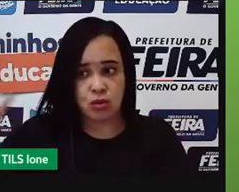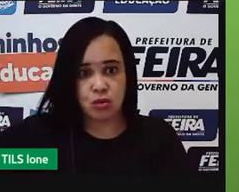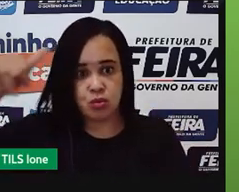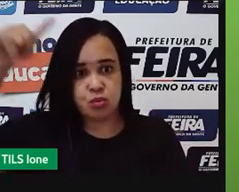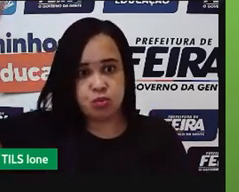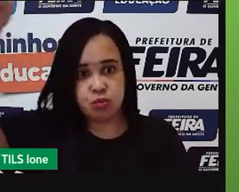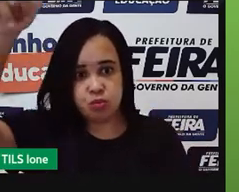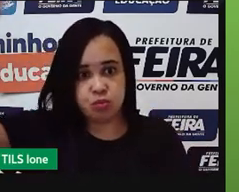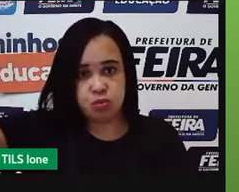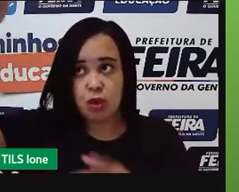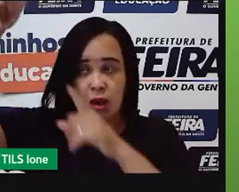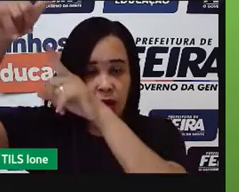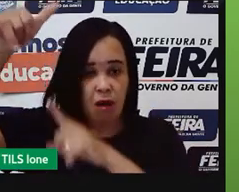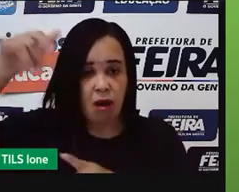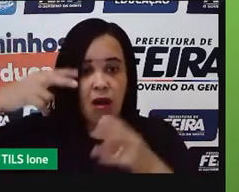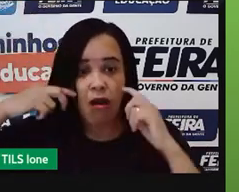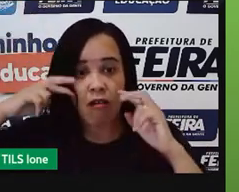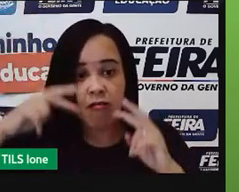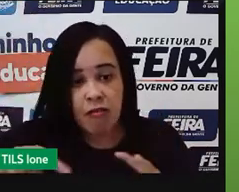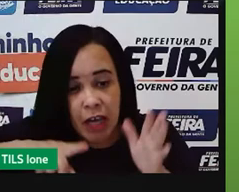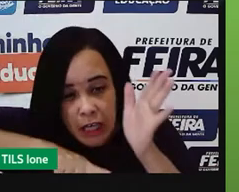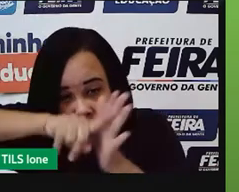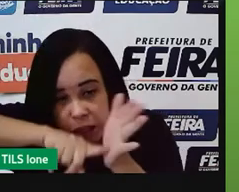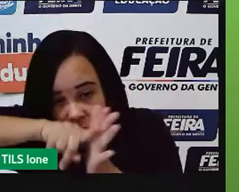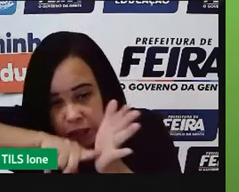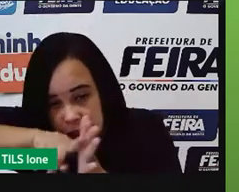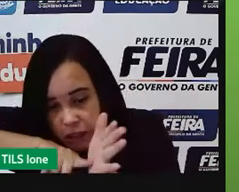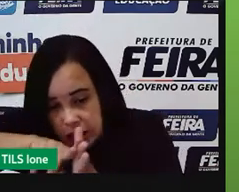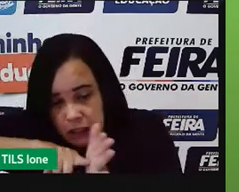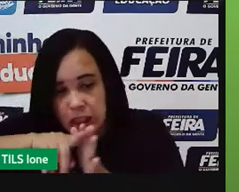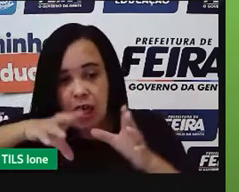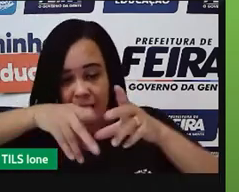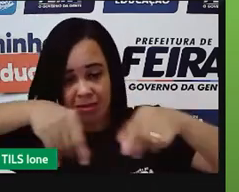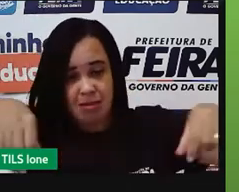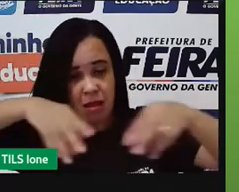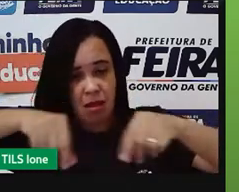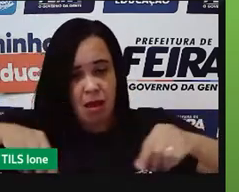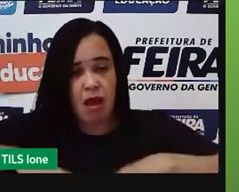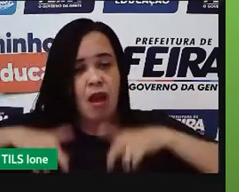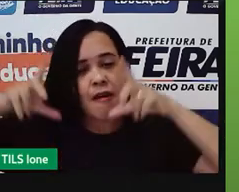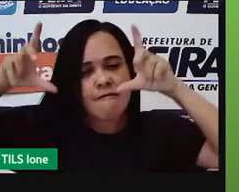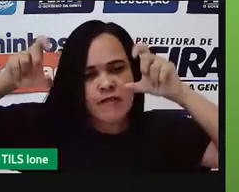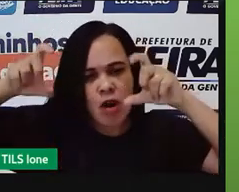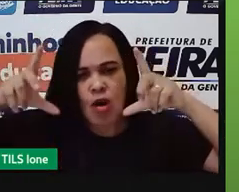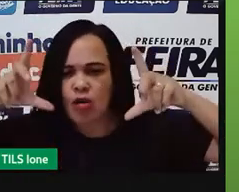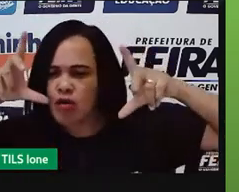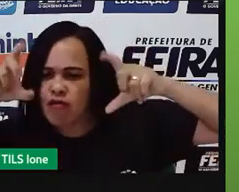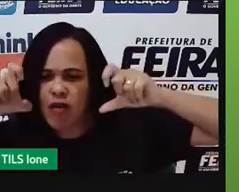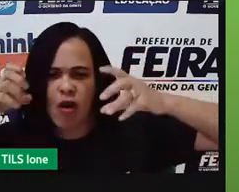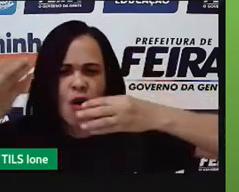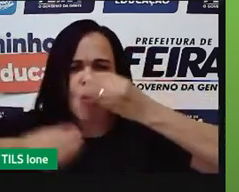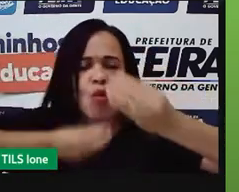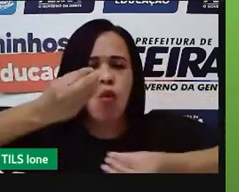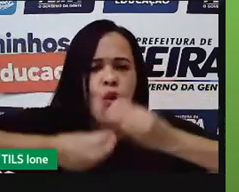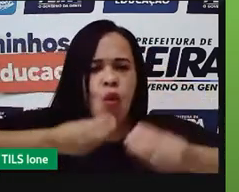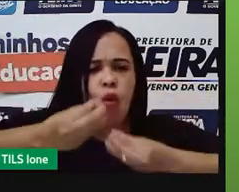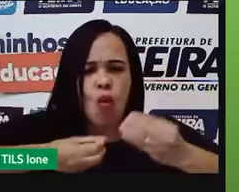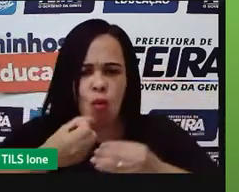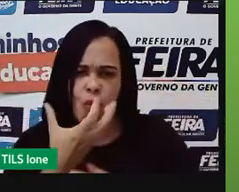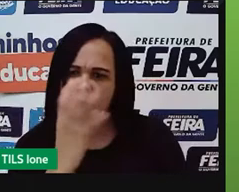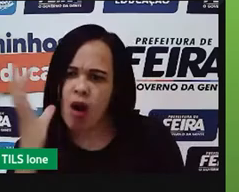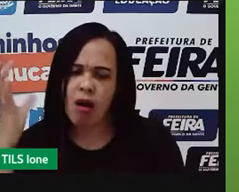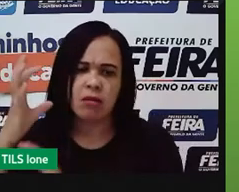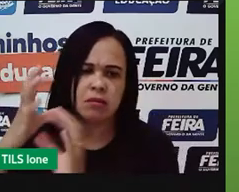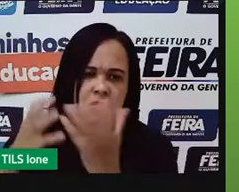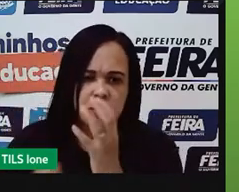que ele estuda o pH do solo, vê a umidade, tira a foto do tamanho das plantas, como é que eles estão, e quem tá comprando lá do outro